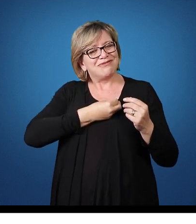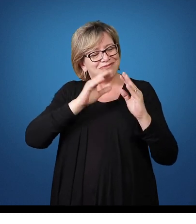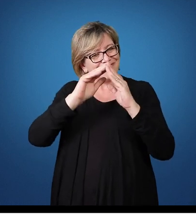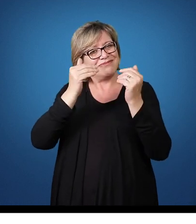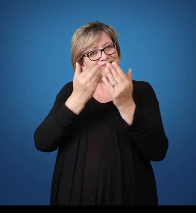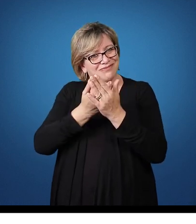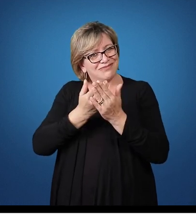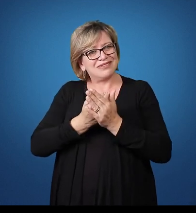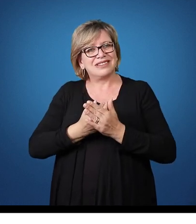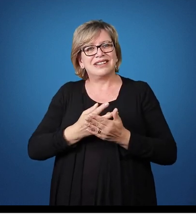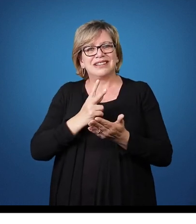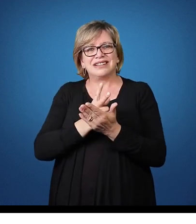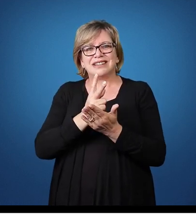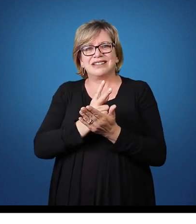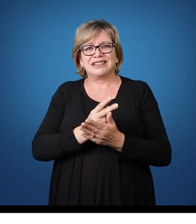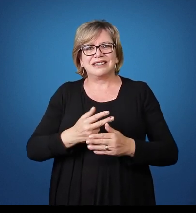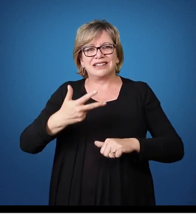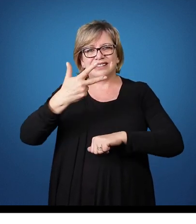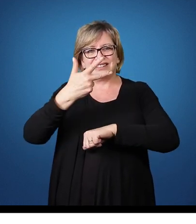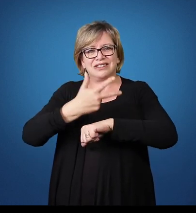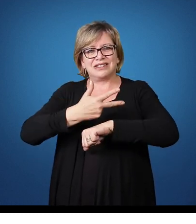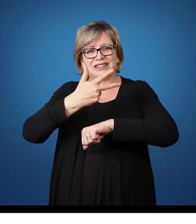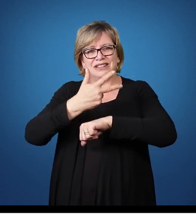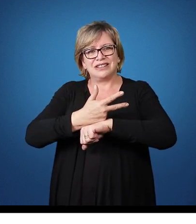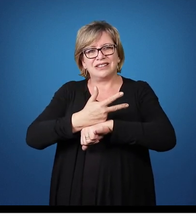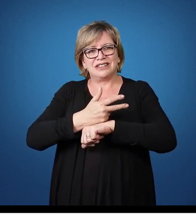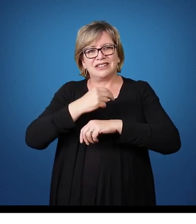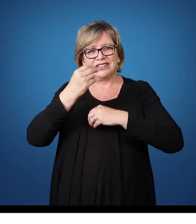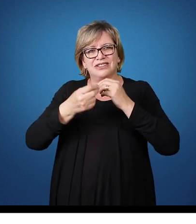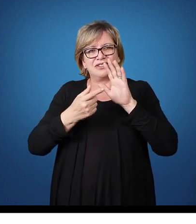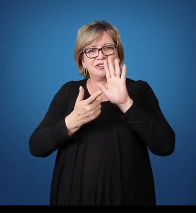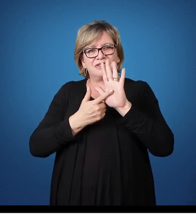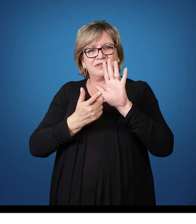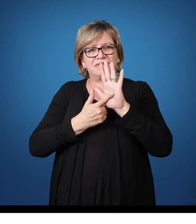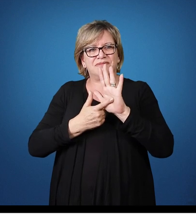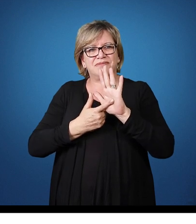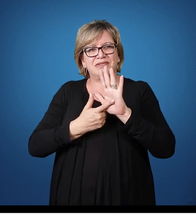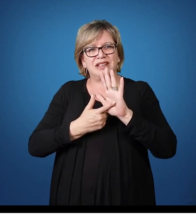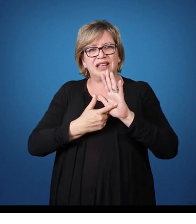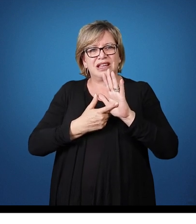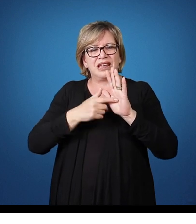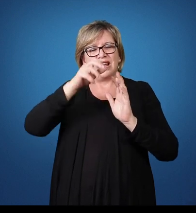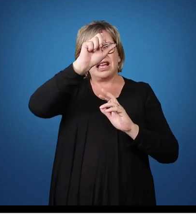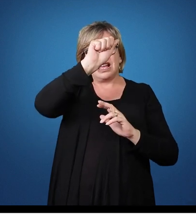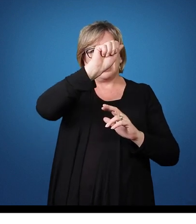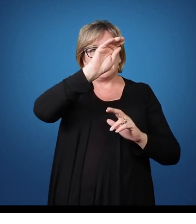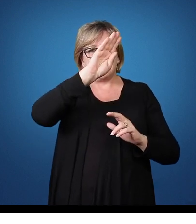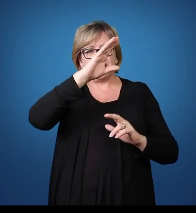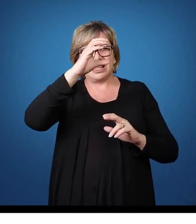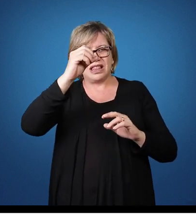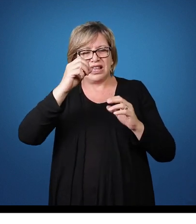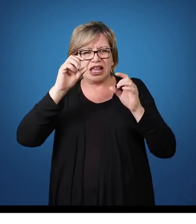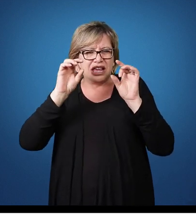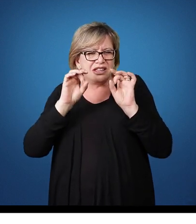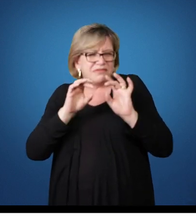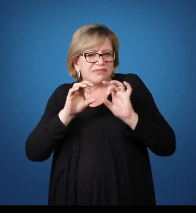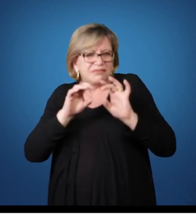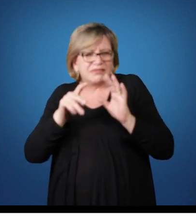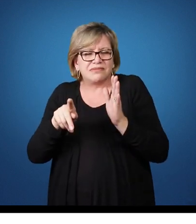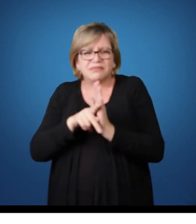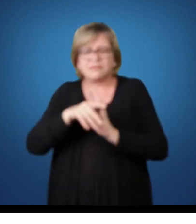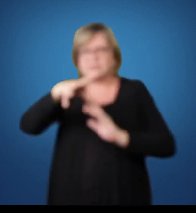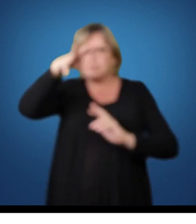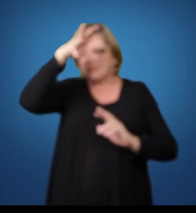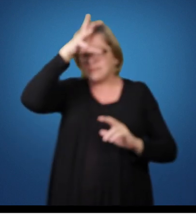Mercedes Braga E este vídeo terá como foco A alfabetização e as peculiaridades da